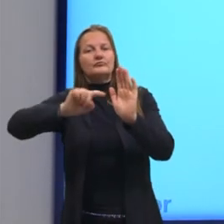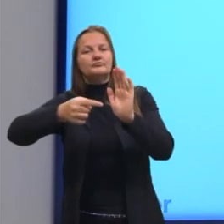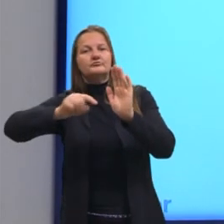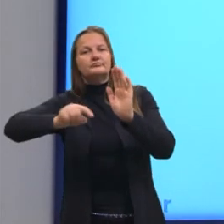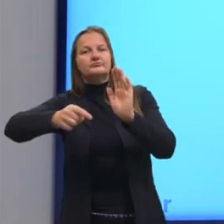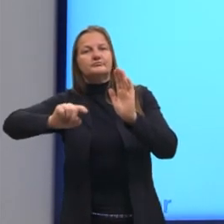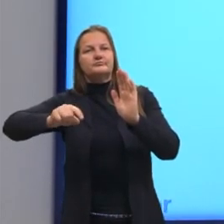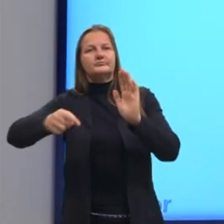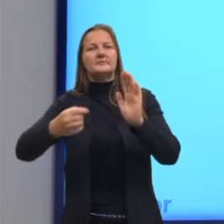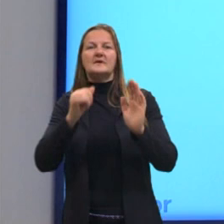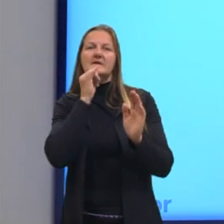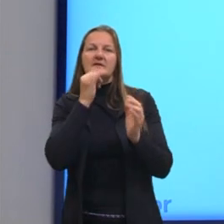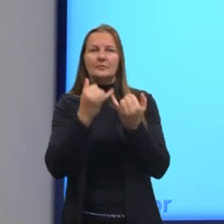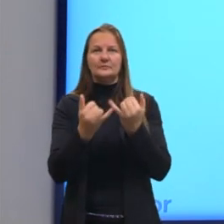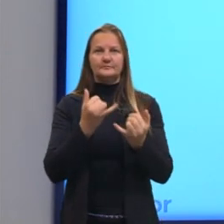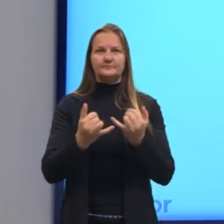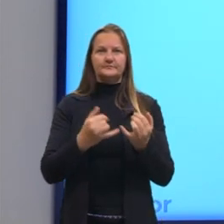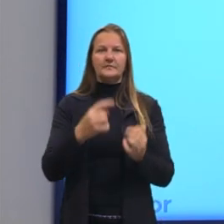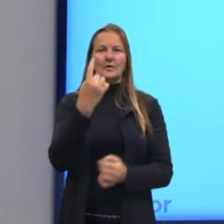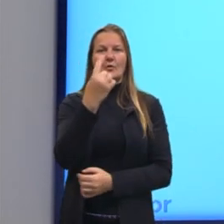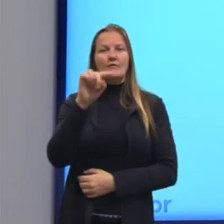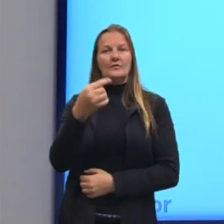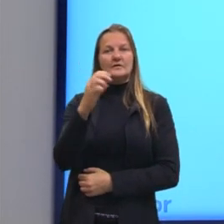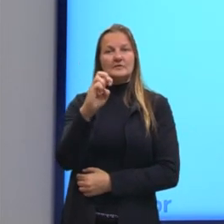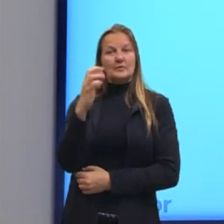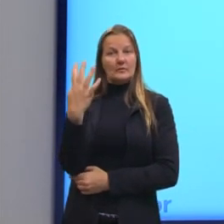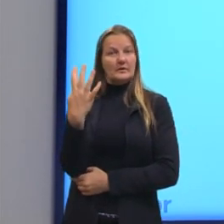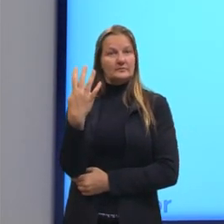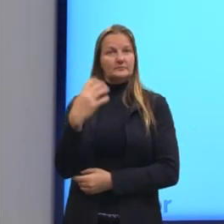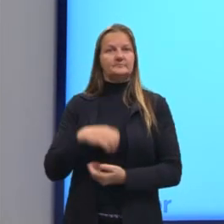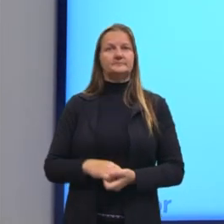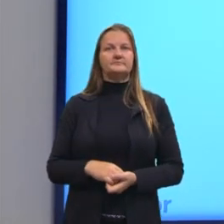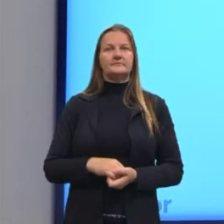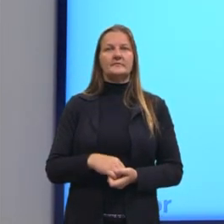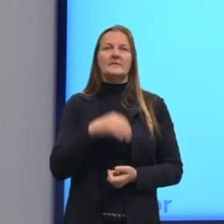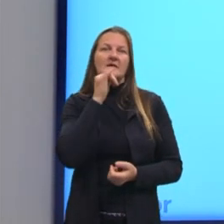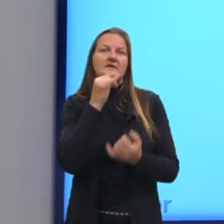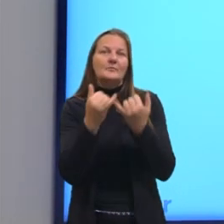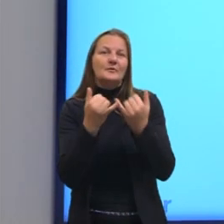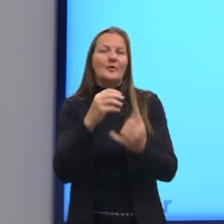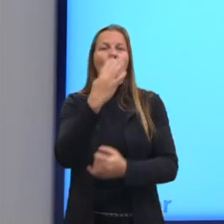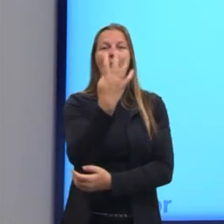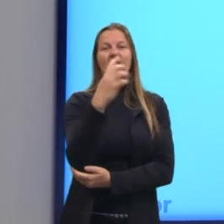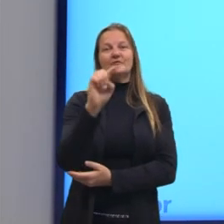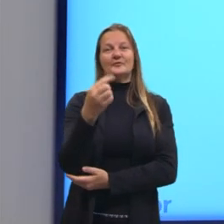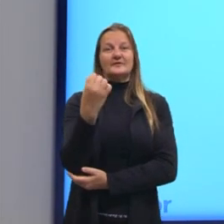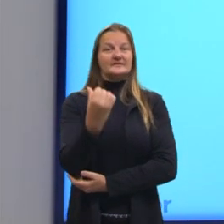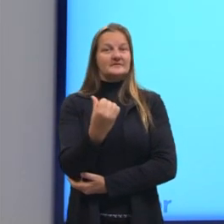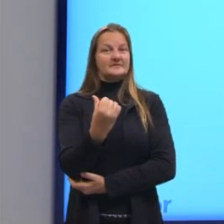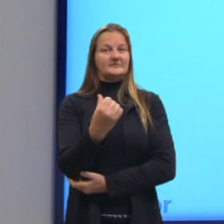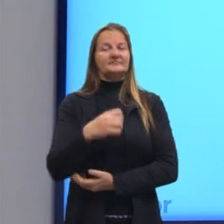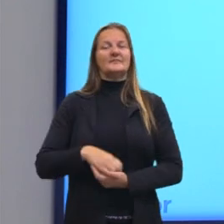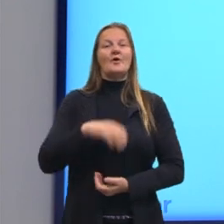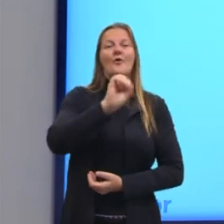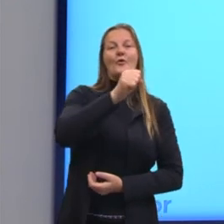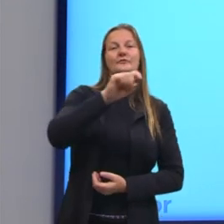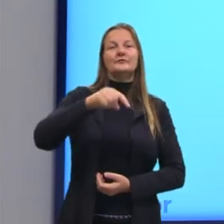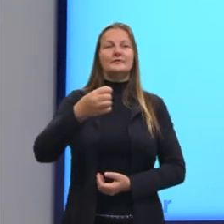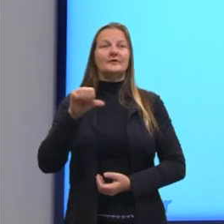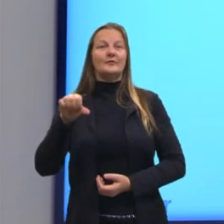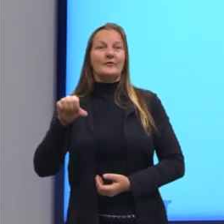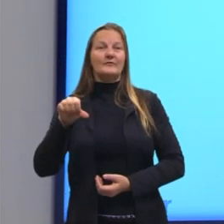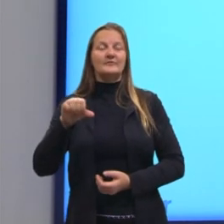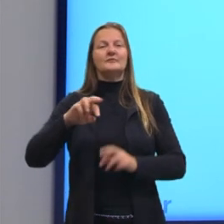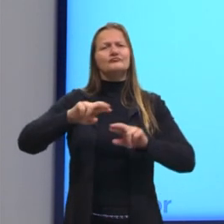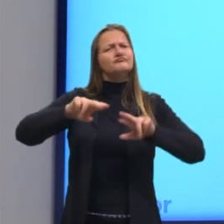Aqui eu trouxe alguns exemplos. 1,54, 4,6, 8,9,